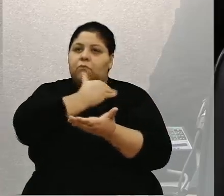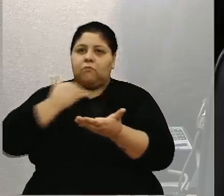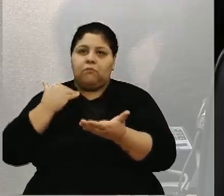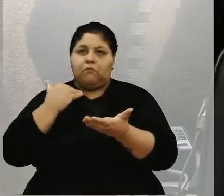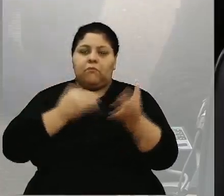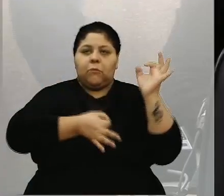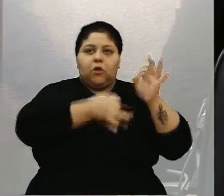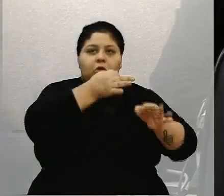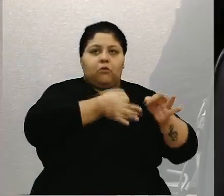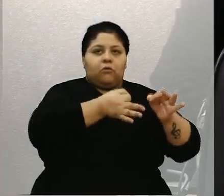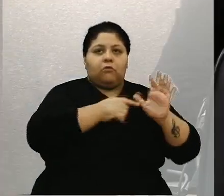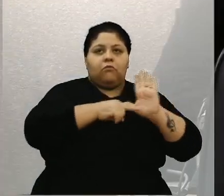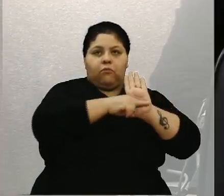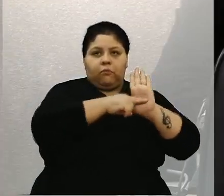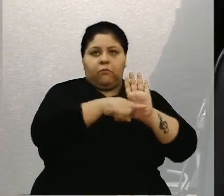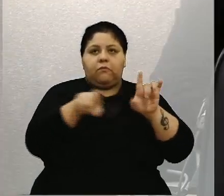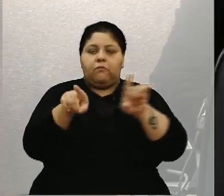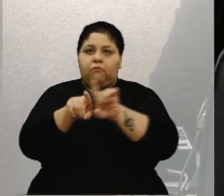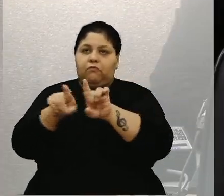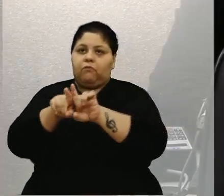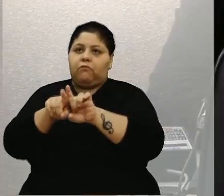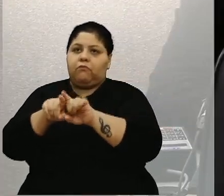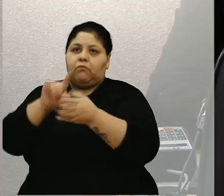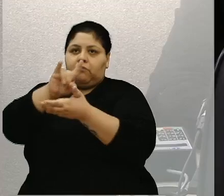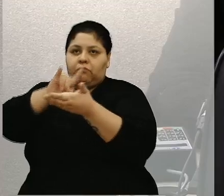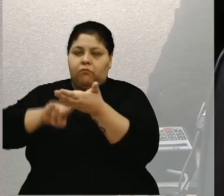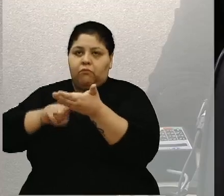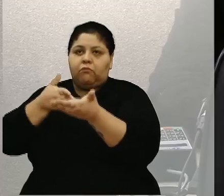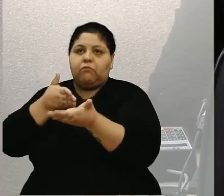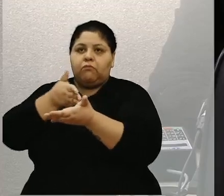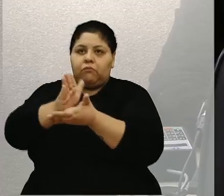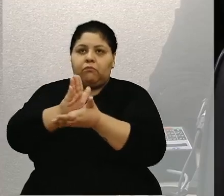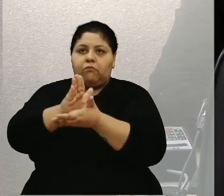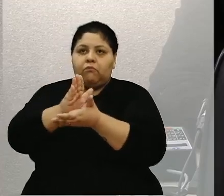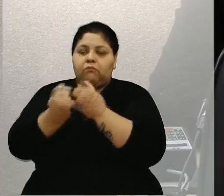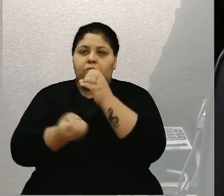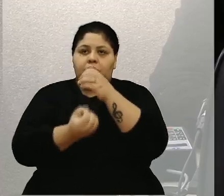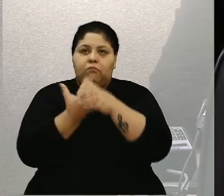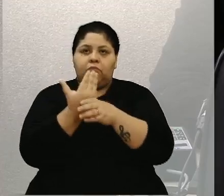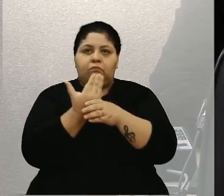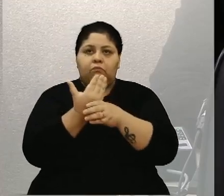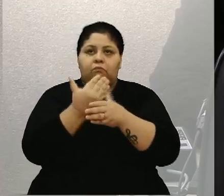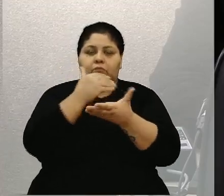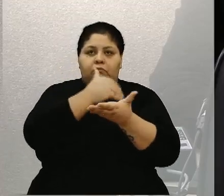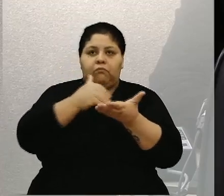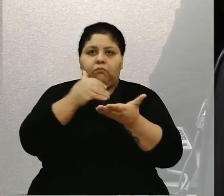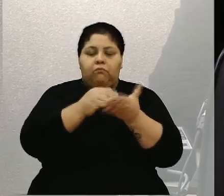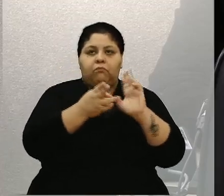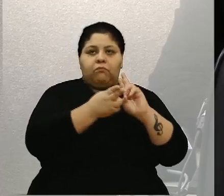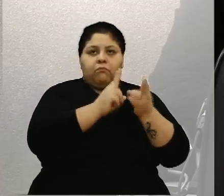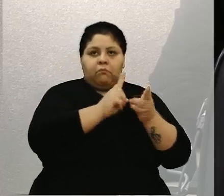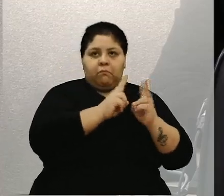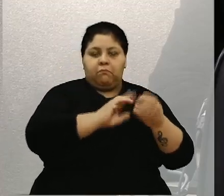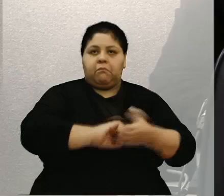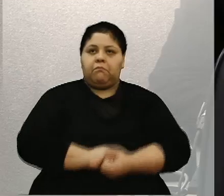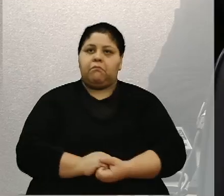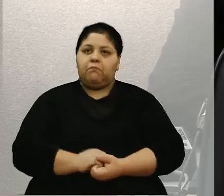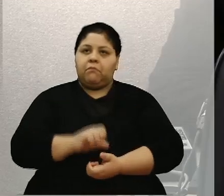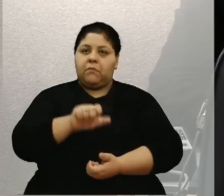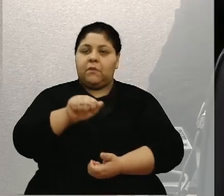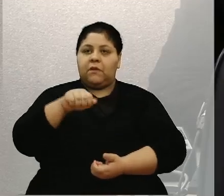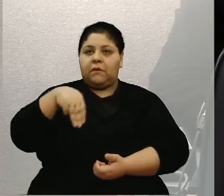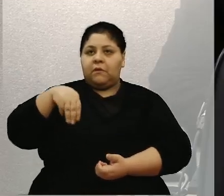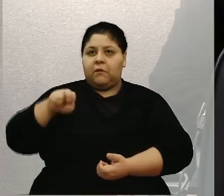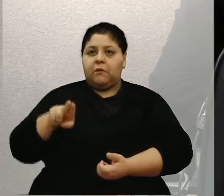negativas, bem como parecer favorável, emitido pela Secretaria Municipal do Urbanismo. A SMU